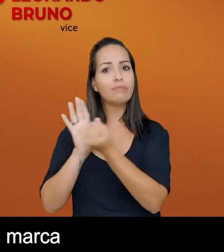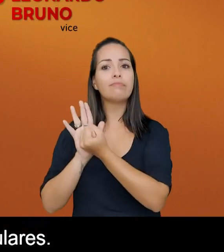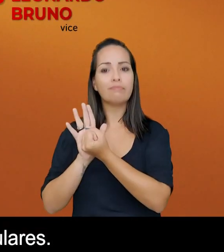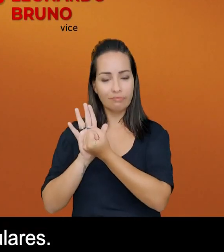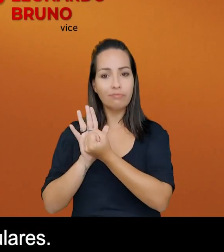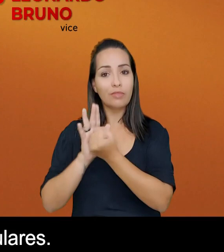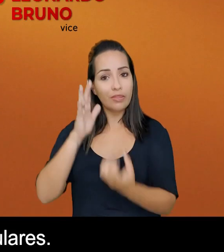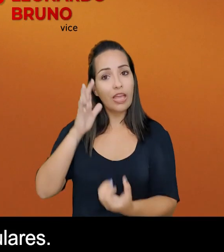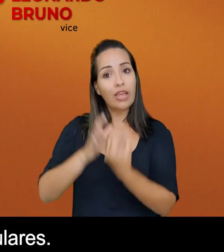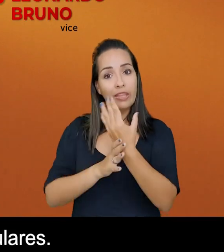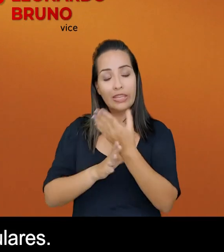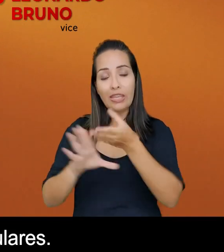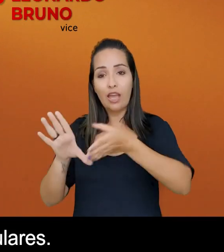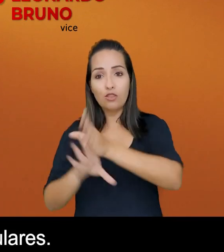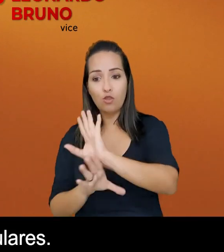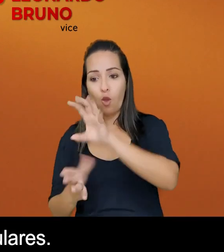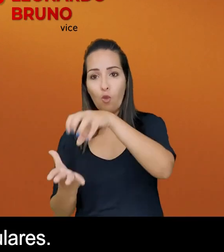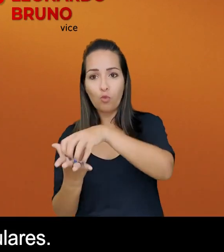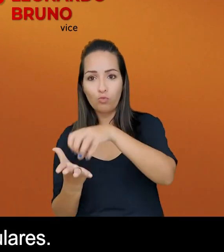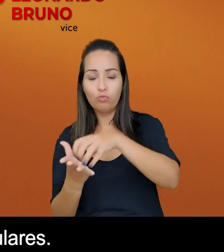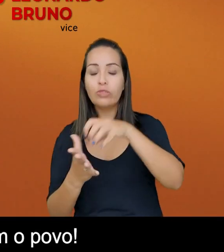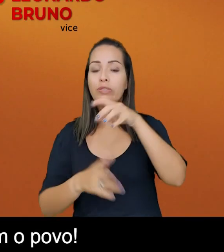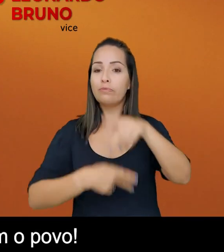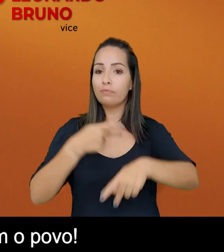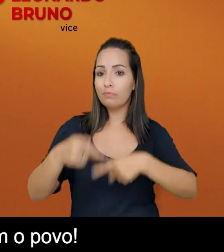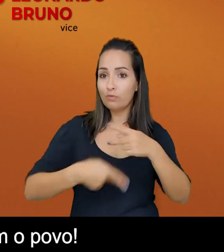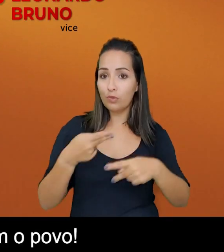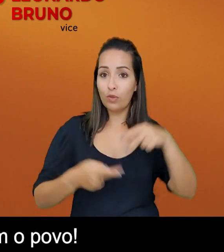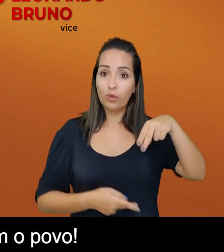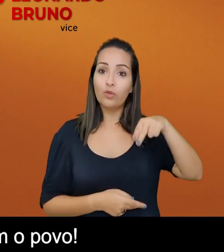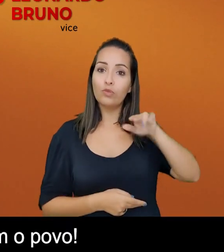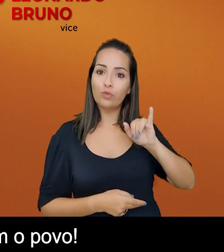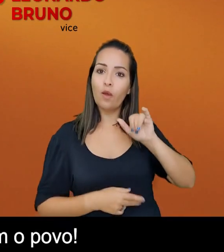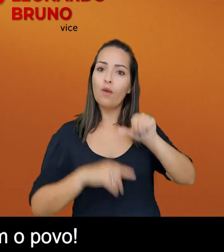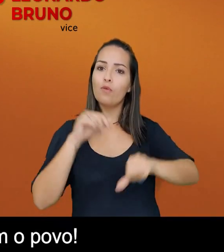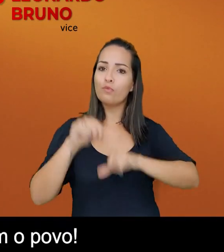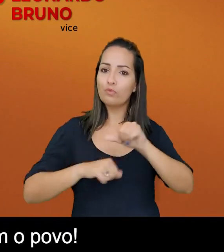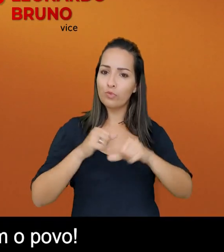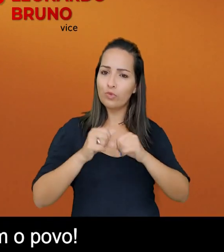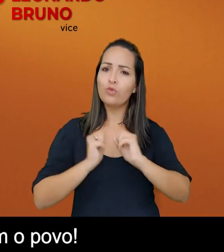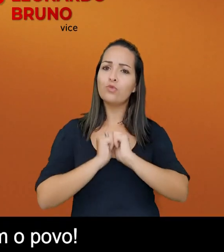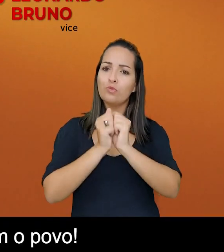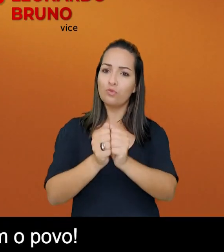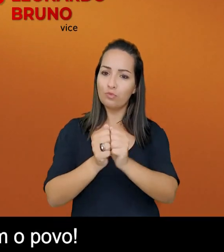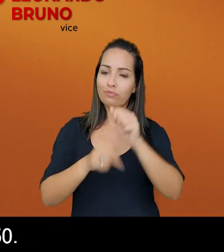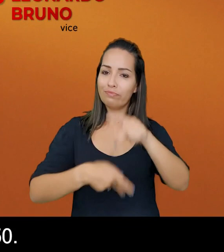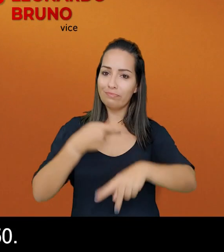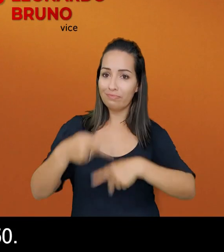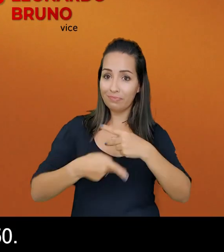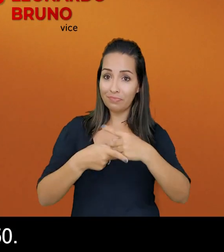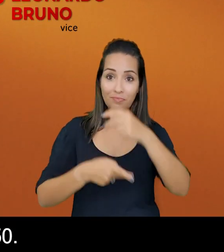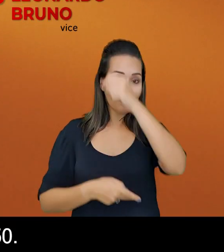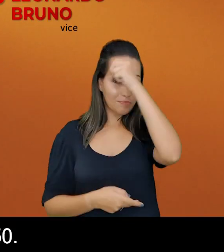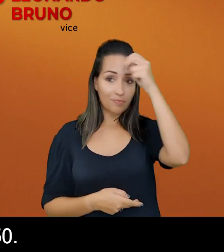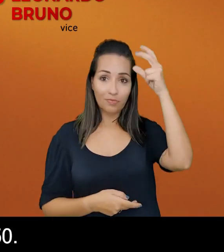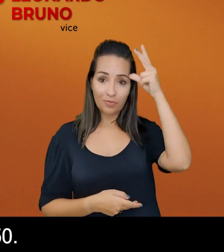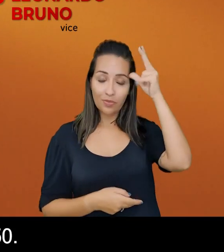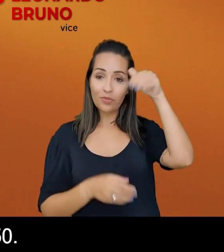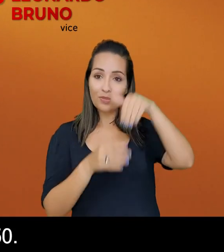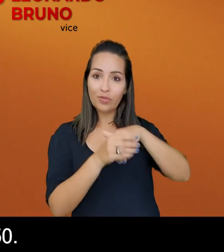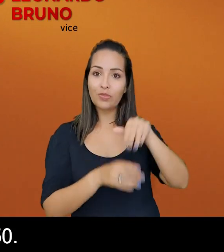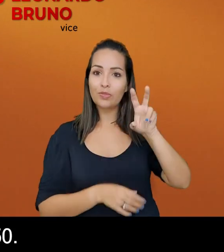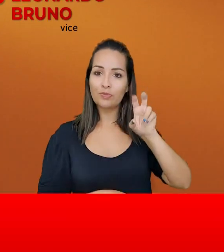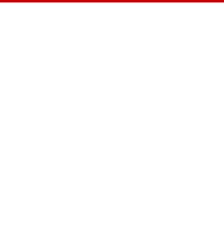marca com a criação dos conselhos populares. Em Nova Iguaçu, mudança se faz com o povo. Para a prefeita,